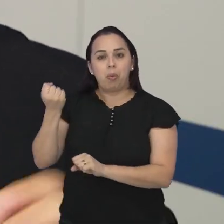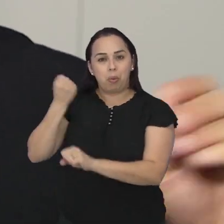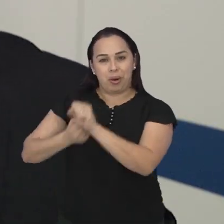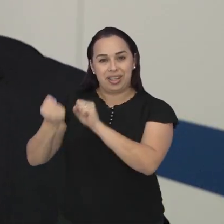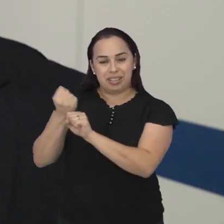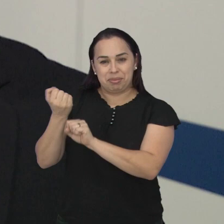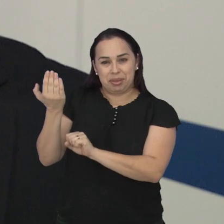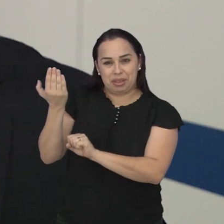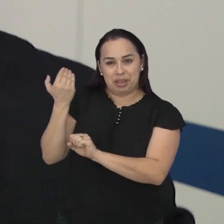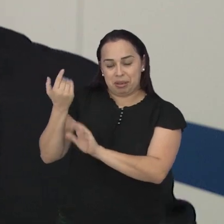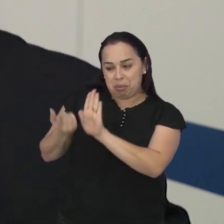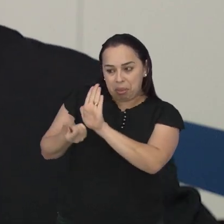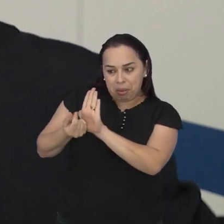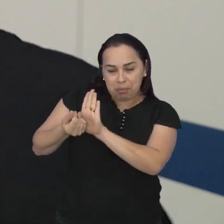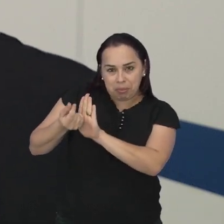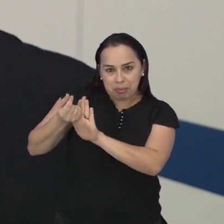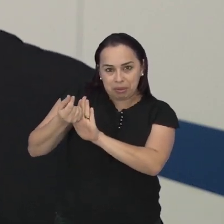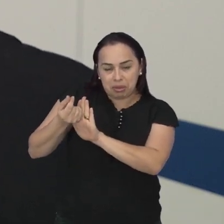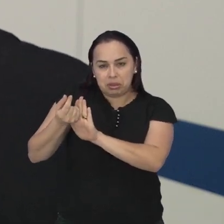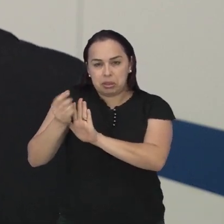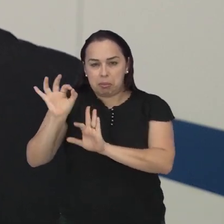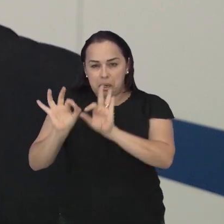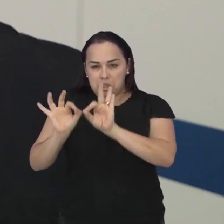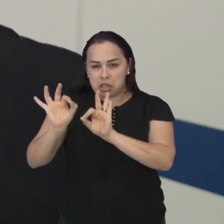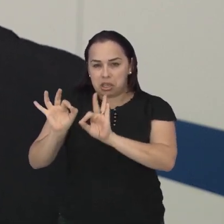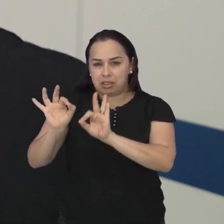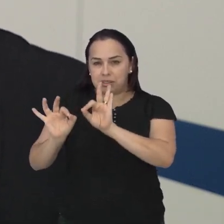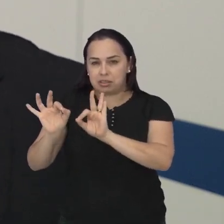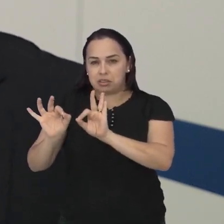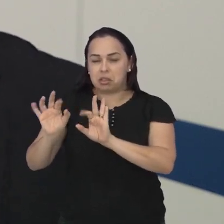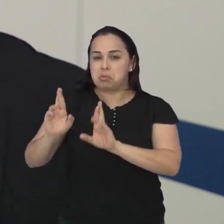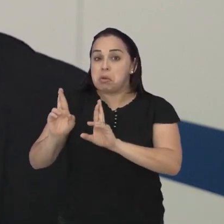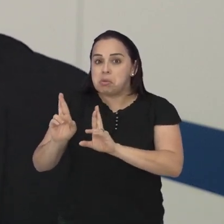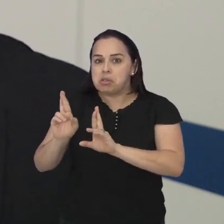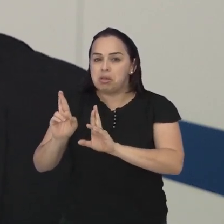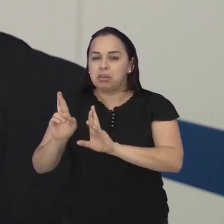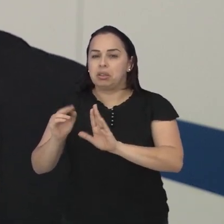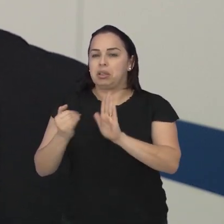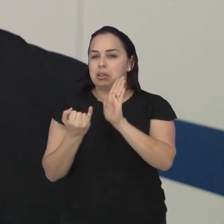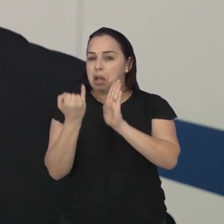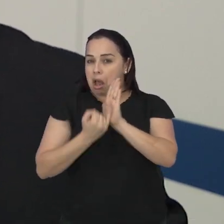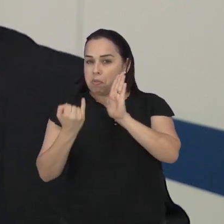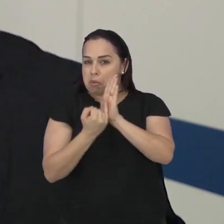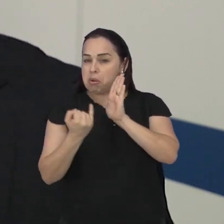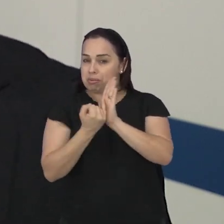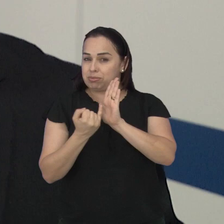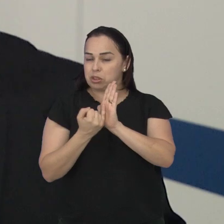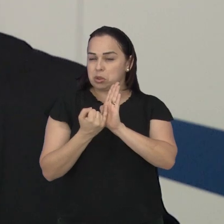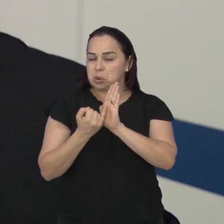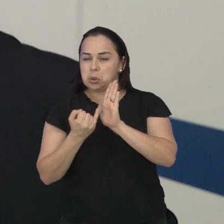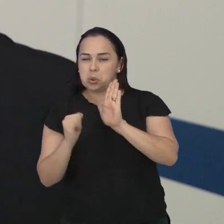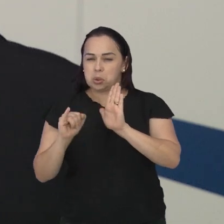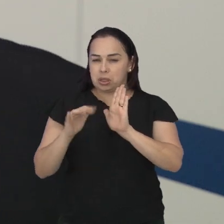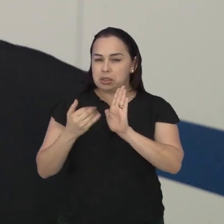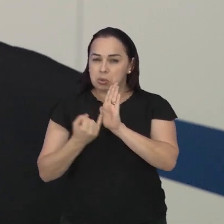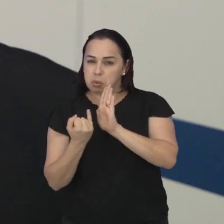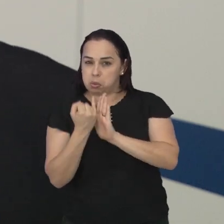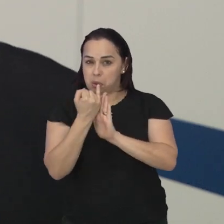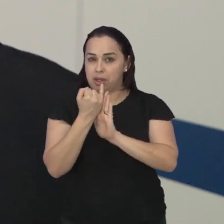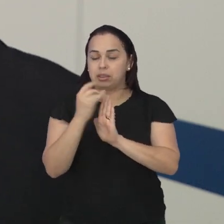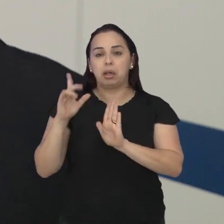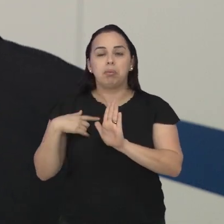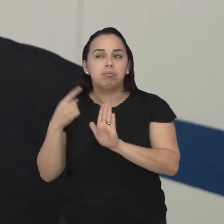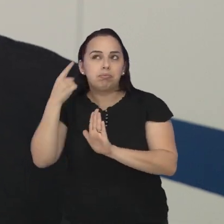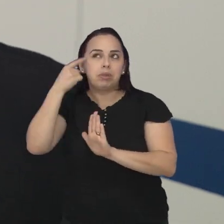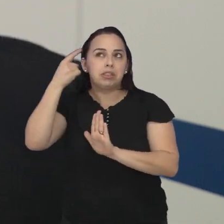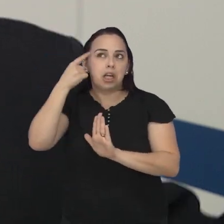é feito lá em 2021, lá em setembro de 2021 que ele é montado. Então nós tínhamos uma expectativa de inflação e de juros lá em 2021.